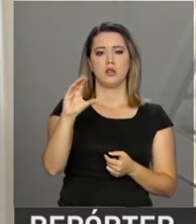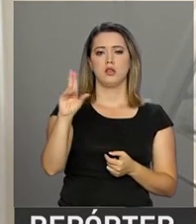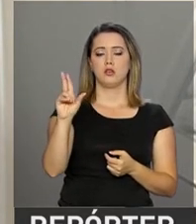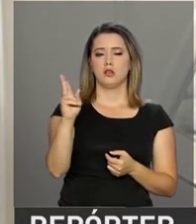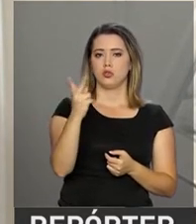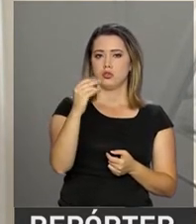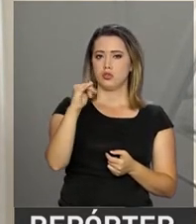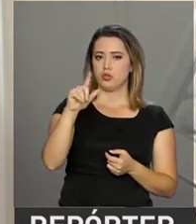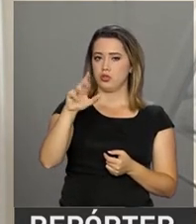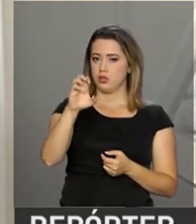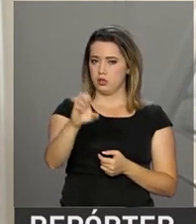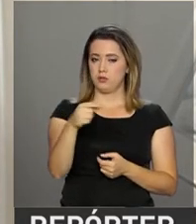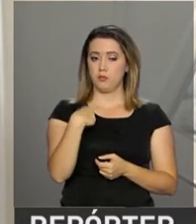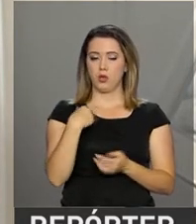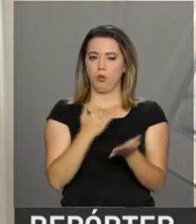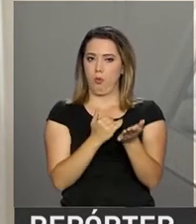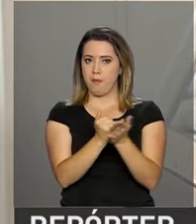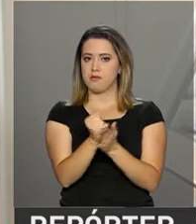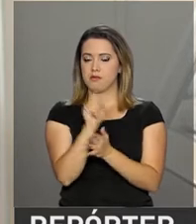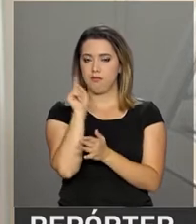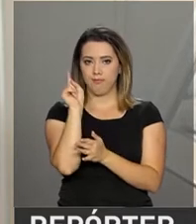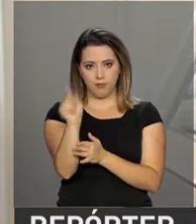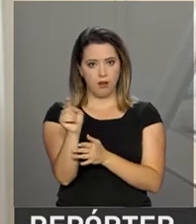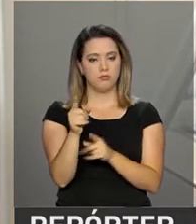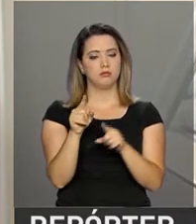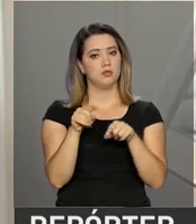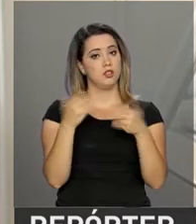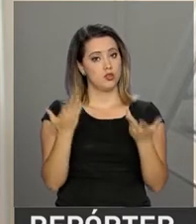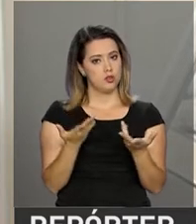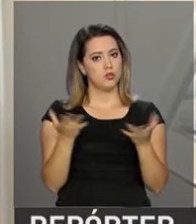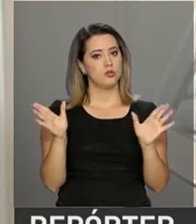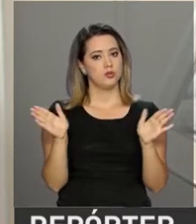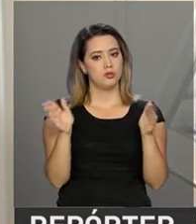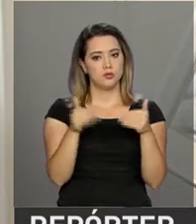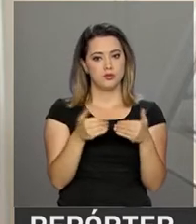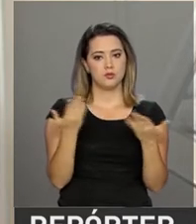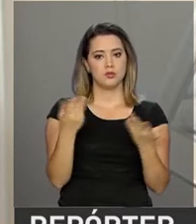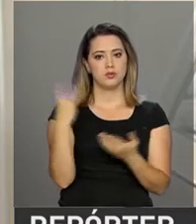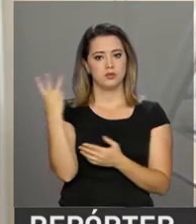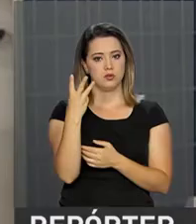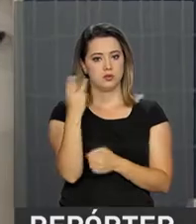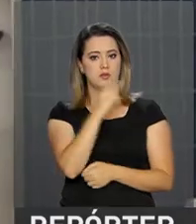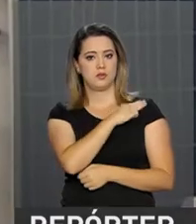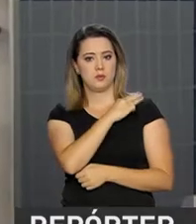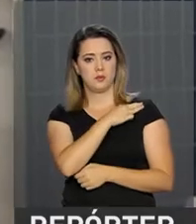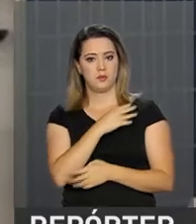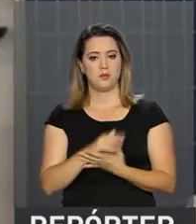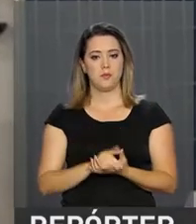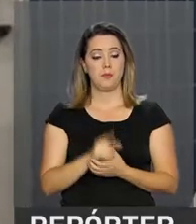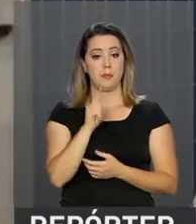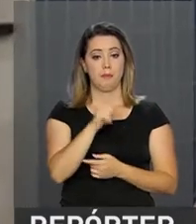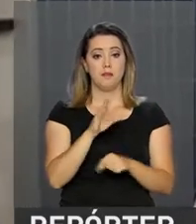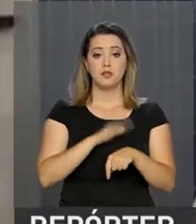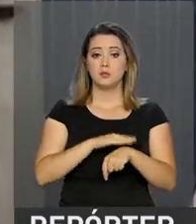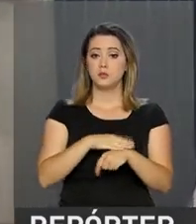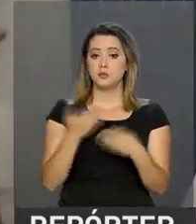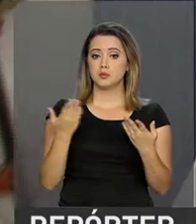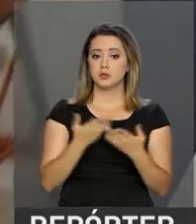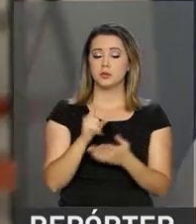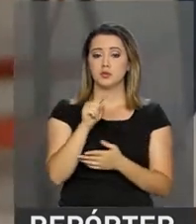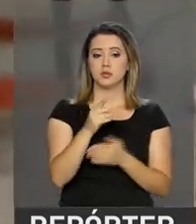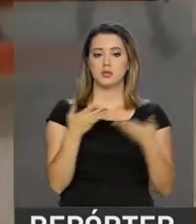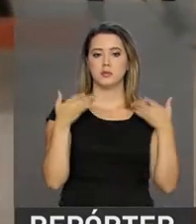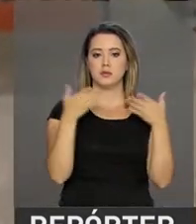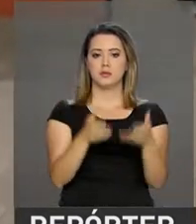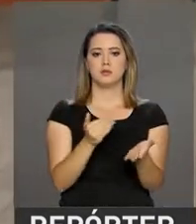a minha carreira de Olimpíadas. E é com ela que eu estou fechando também esse terceiro ano do ensino médio. Nesta Olimpíada, Miriam, que participa dessas